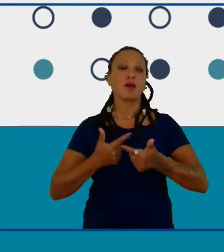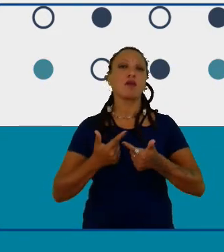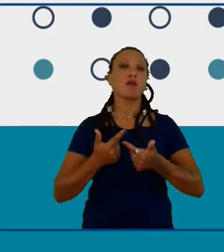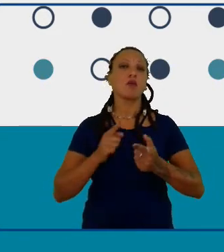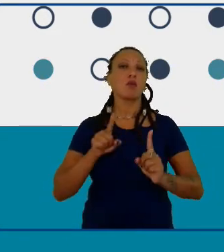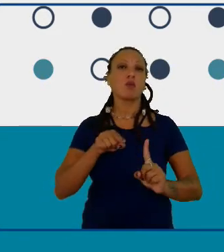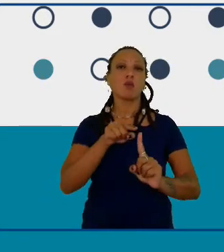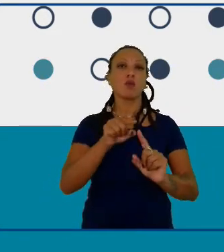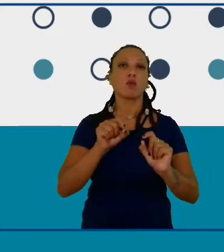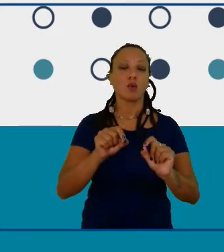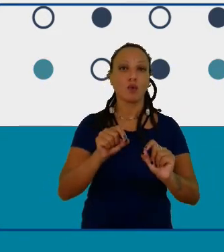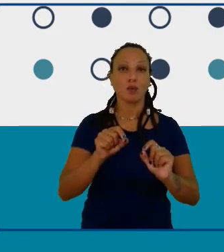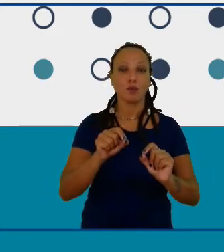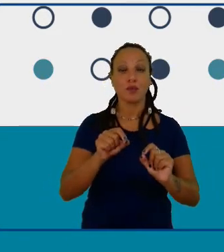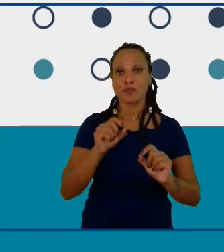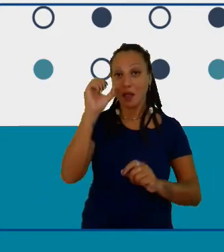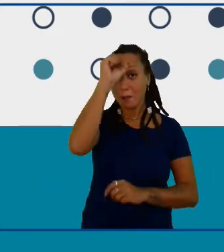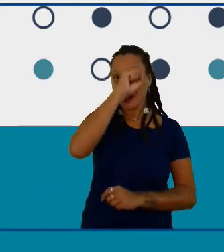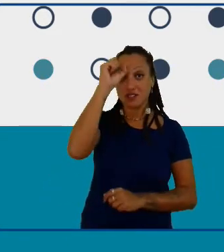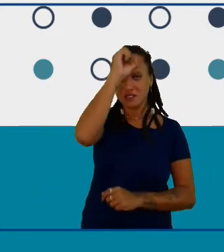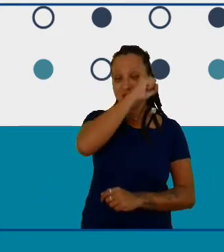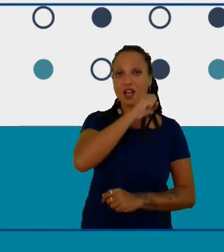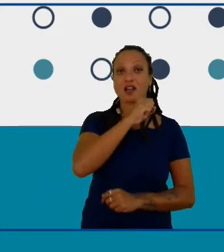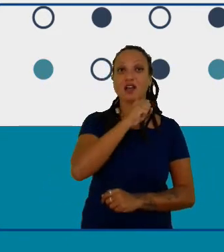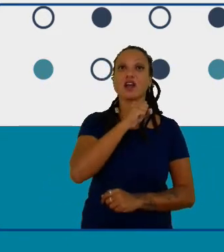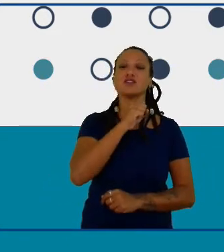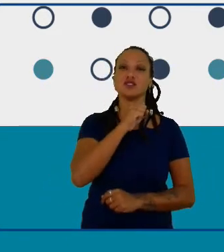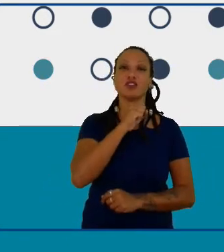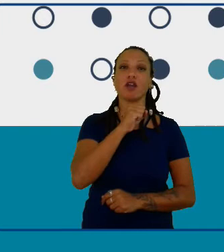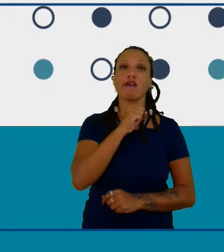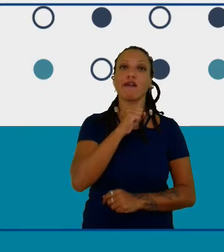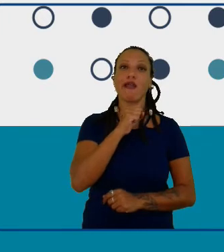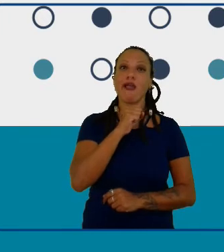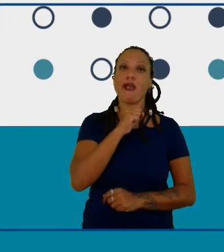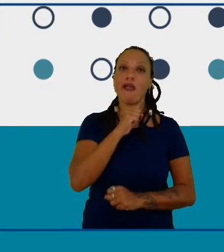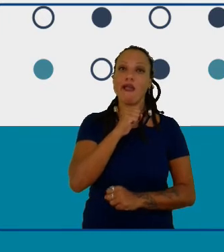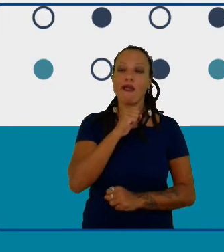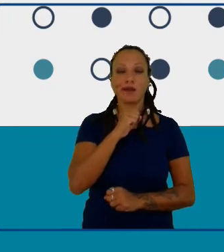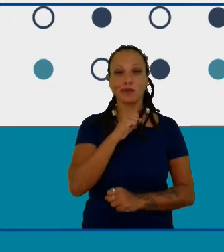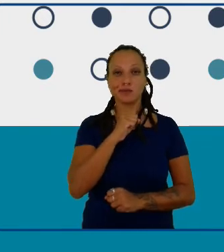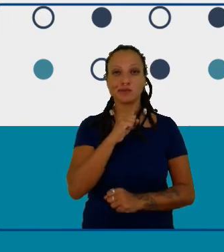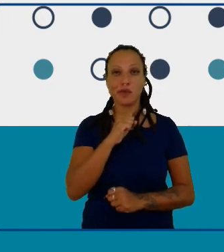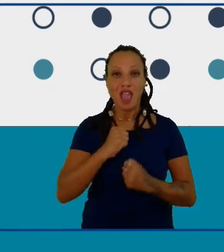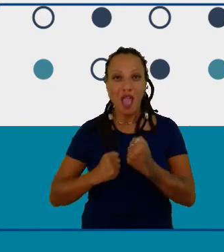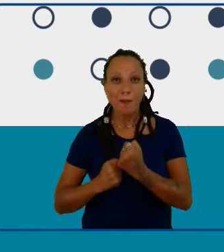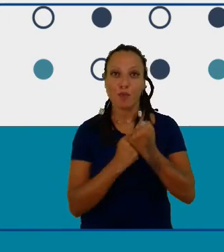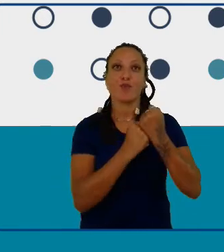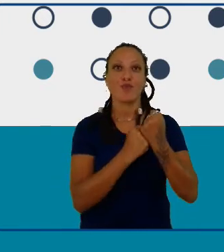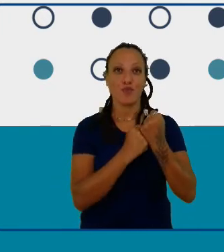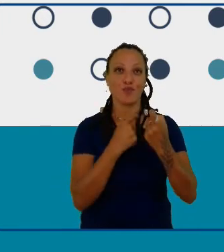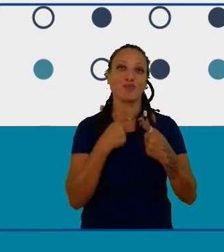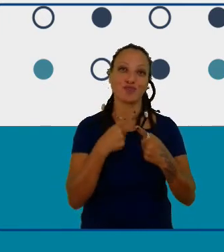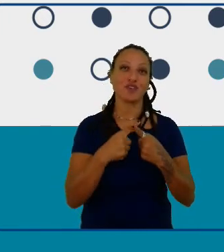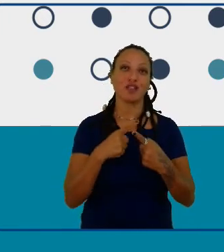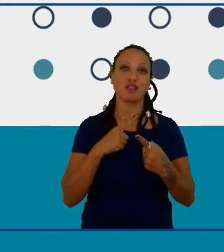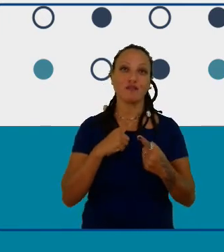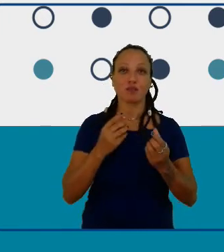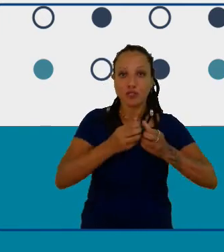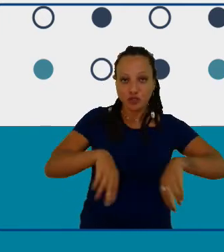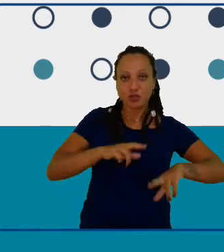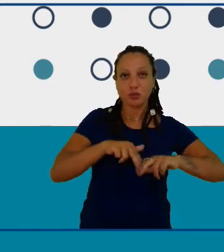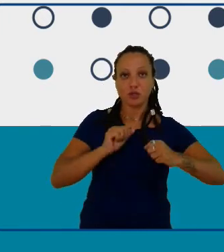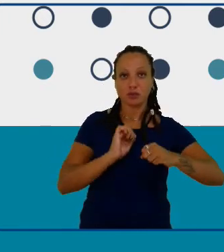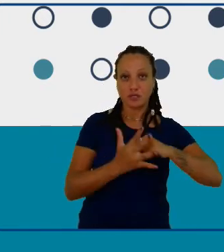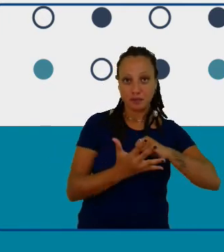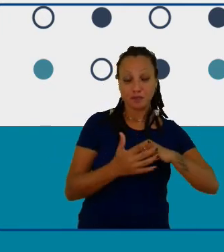aprendizagens por conta da pandemia então a gente acredita que os clubes STEM por